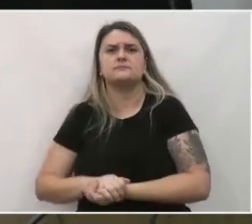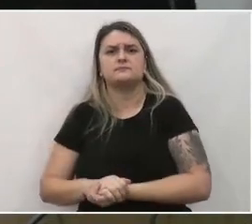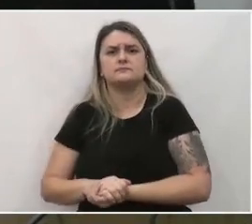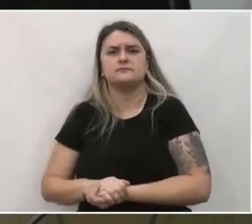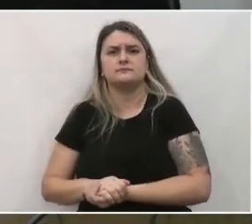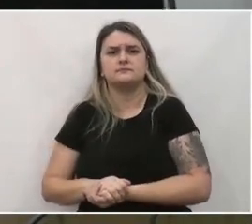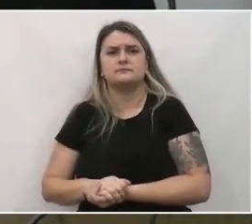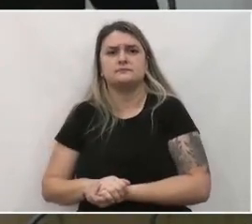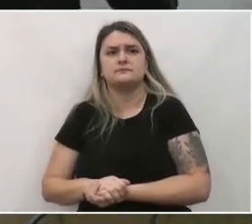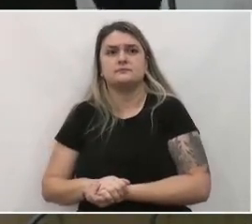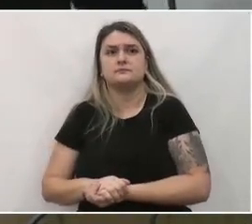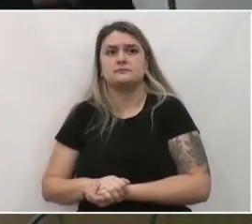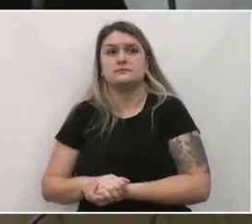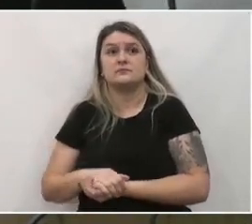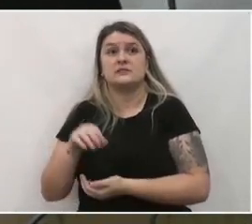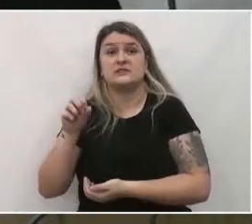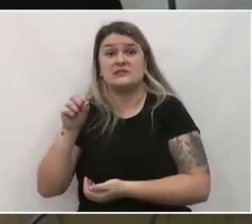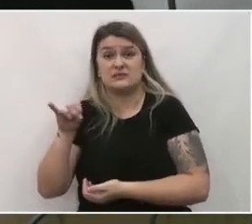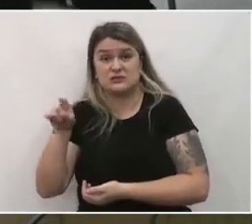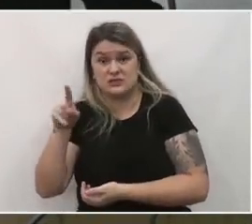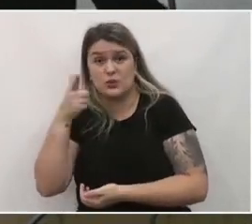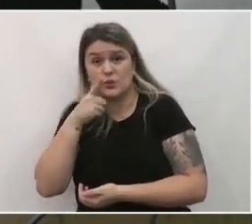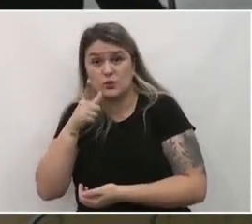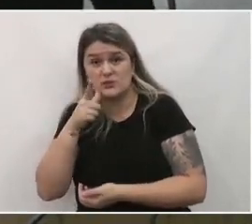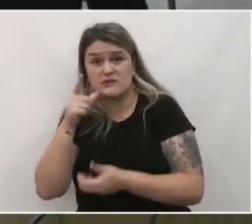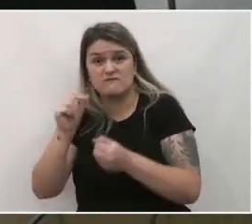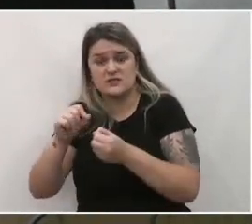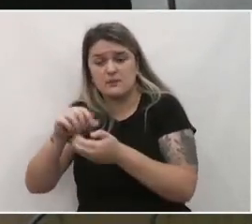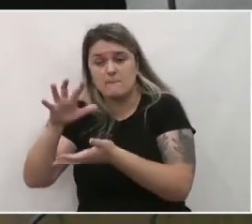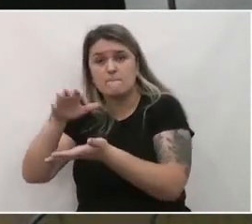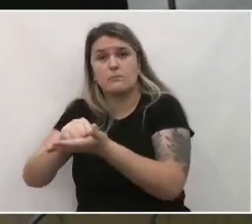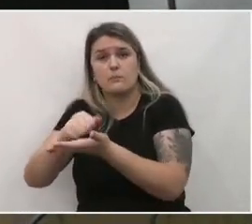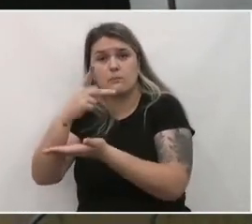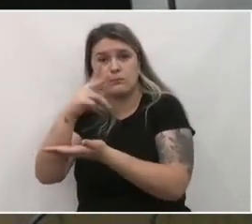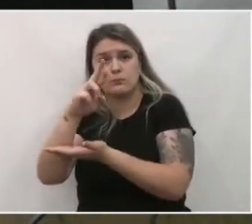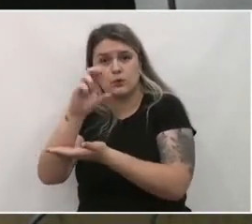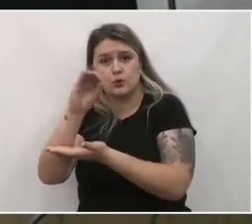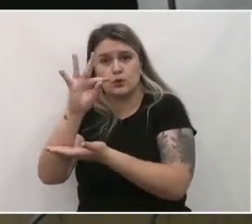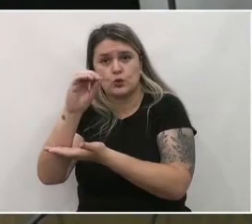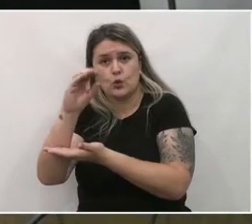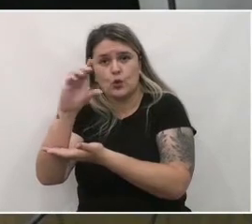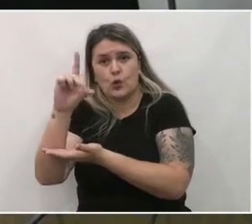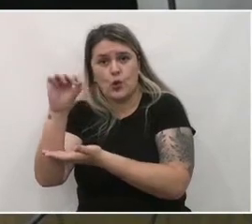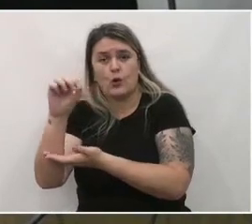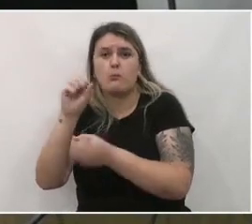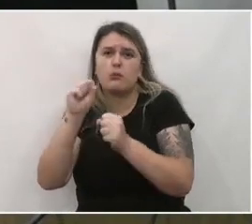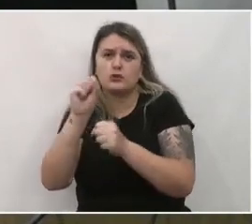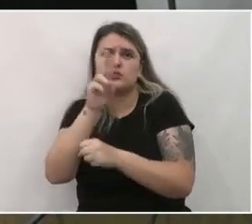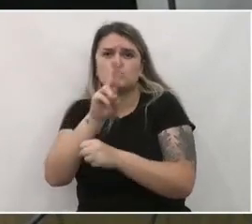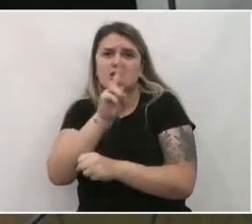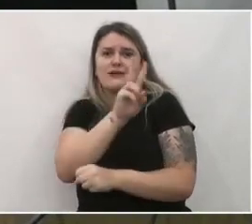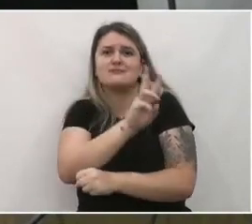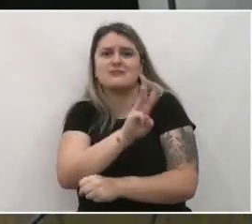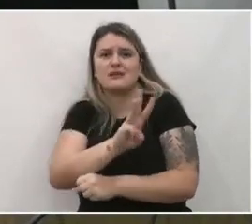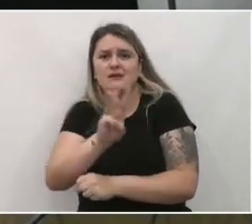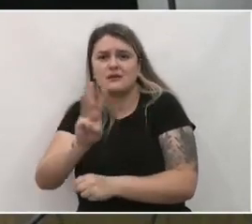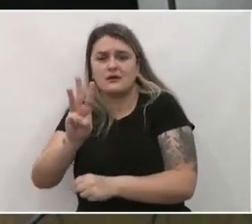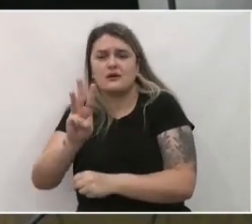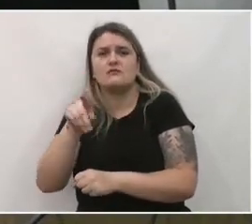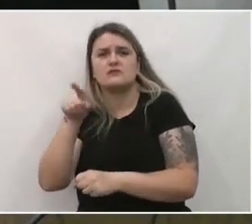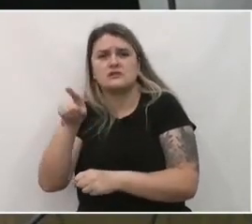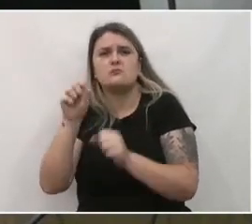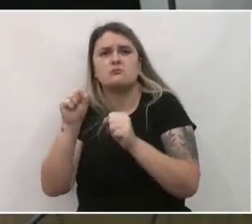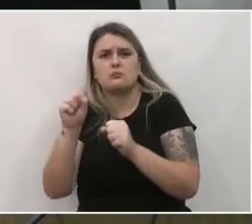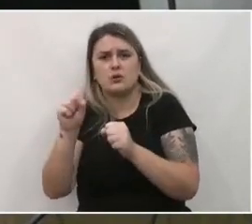ok. Mas se você conseguir fazer isso de protocolar, pode ser também ou pelo site que a gente falou do plano, que você pode